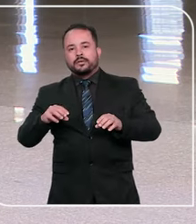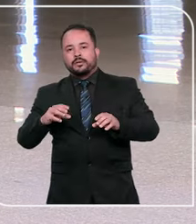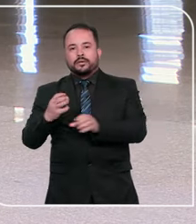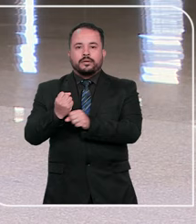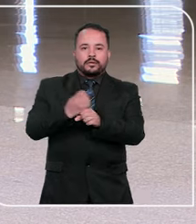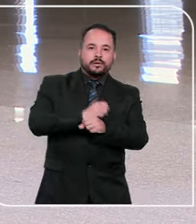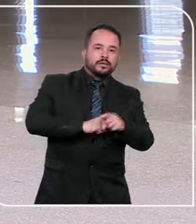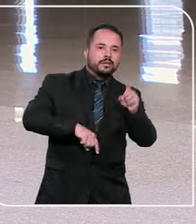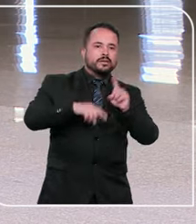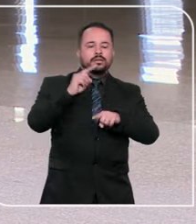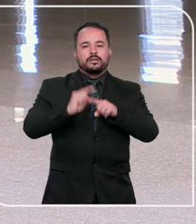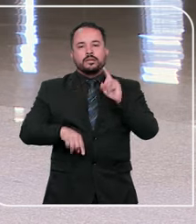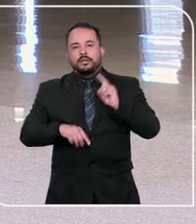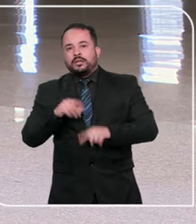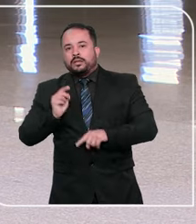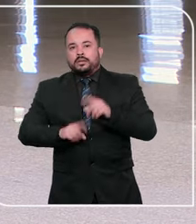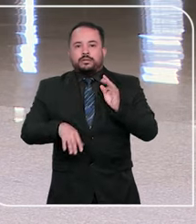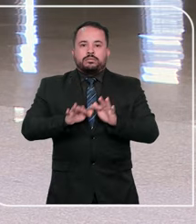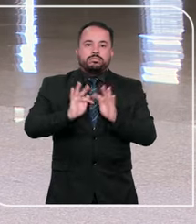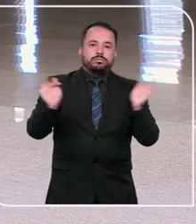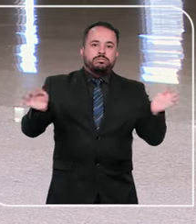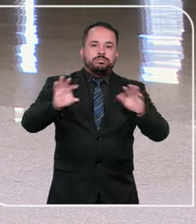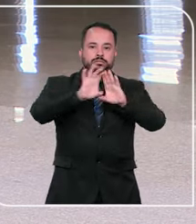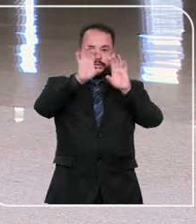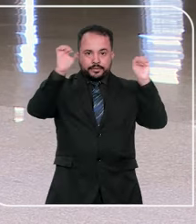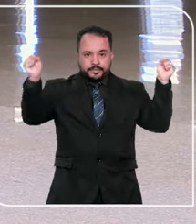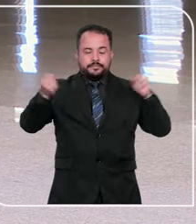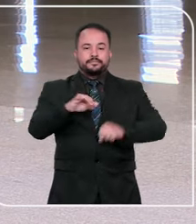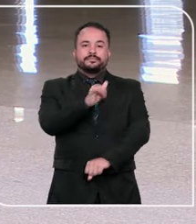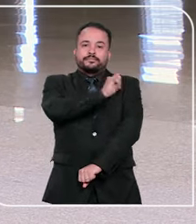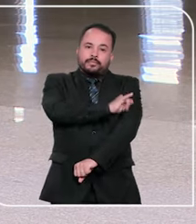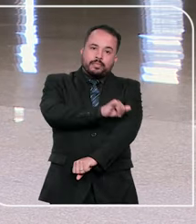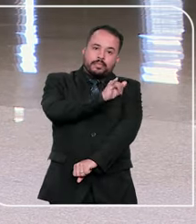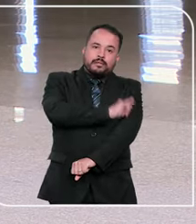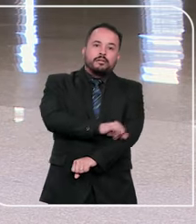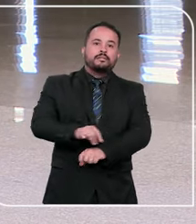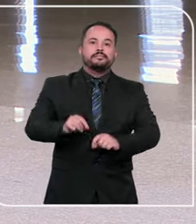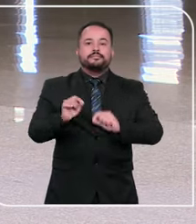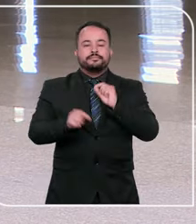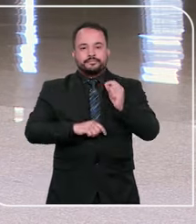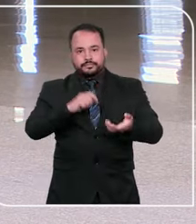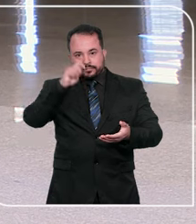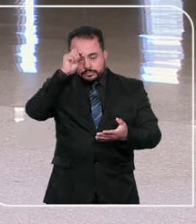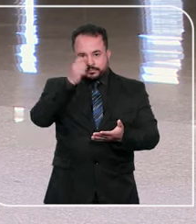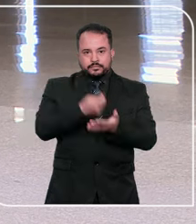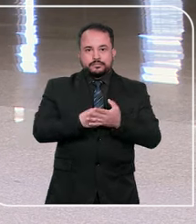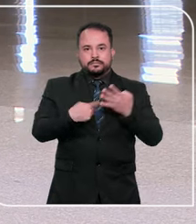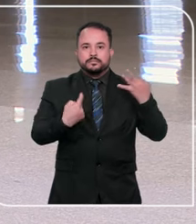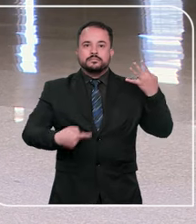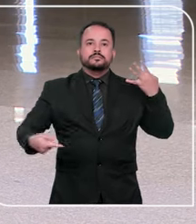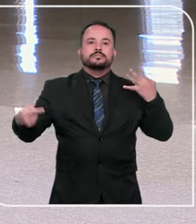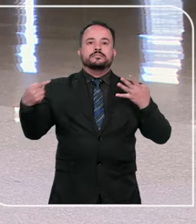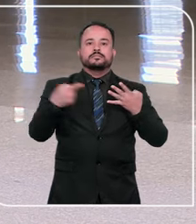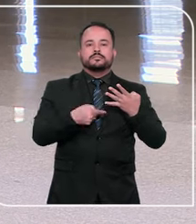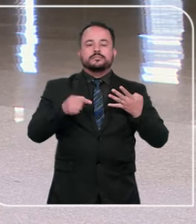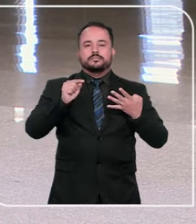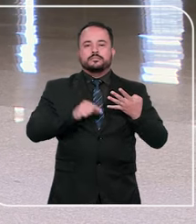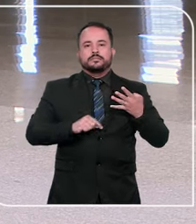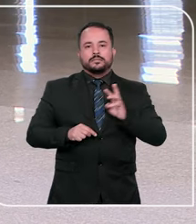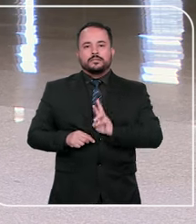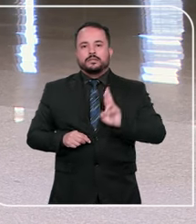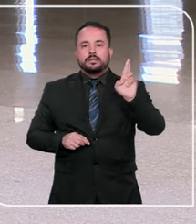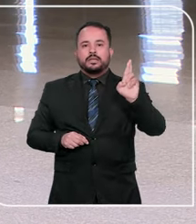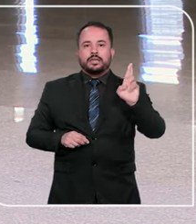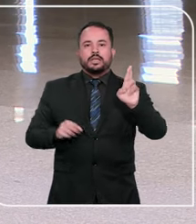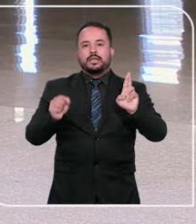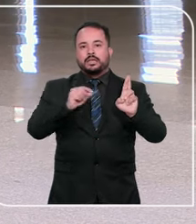do rito do inventário para o arrolamento simples. Após o Tribunal de Justiça do Rio de Janeiro confirmar a decisão de primeira instância, a autora da